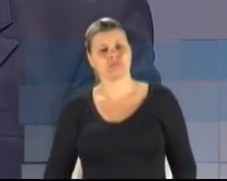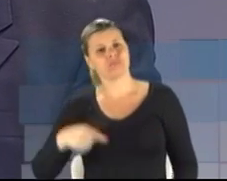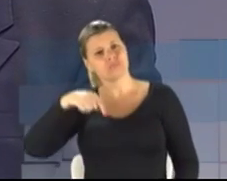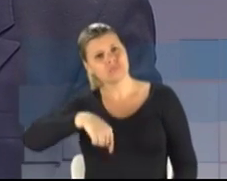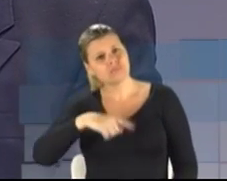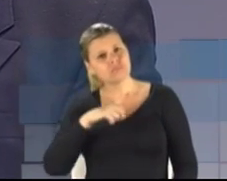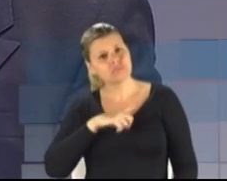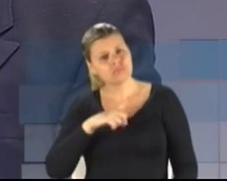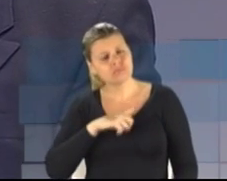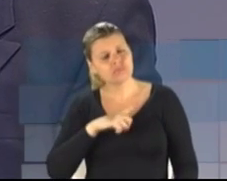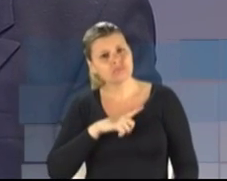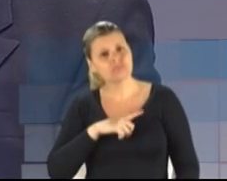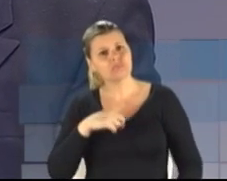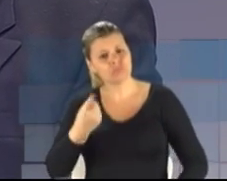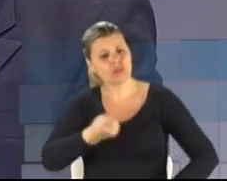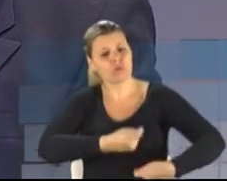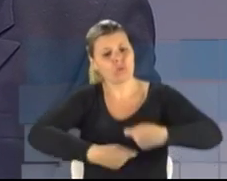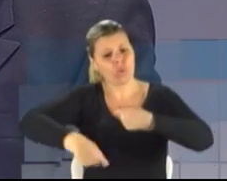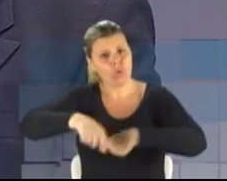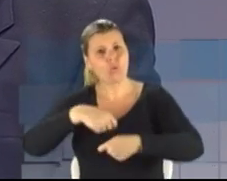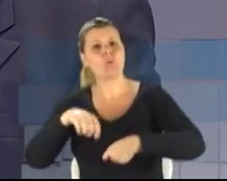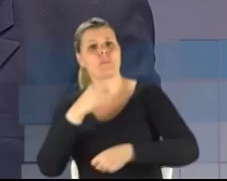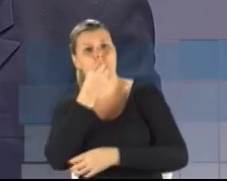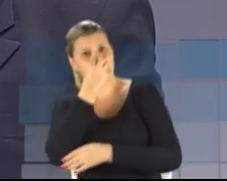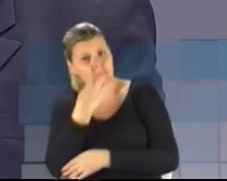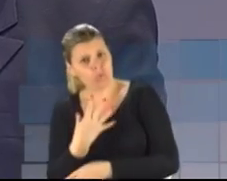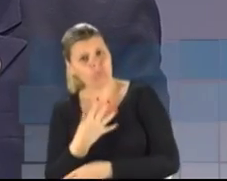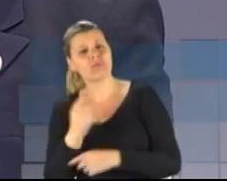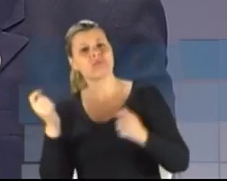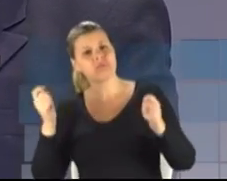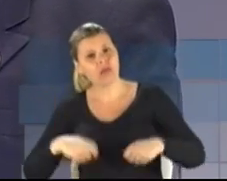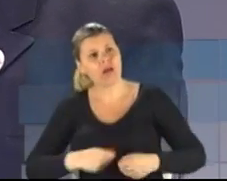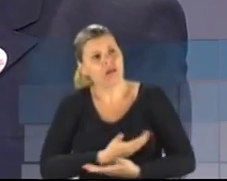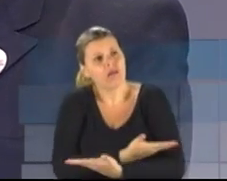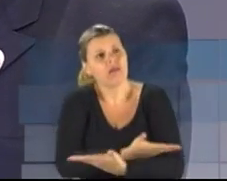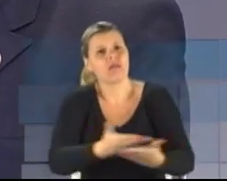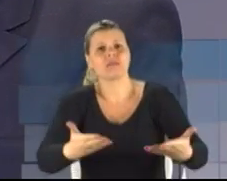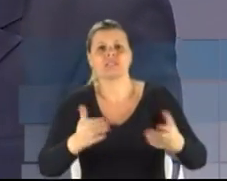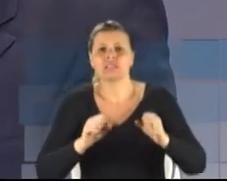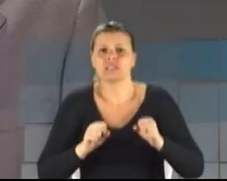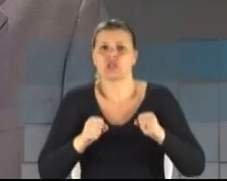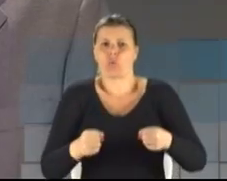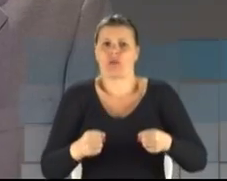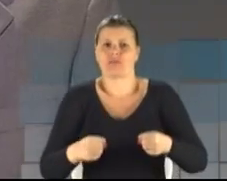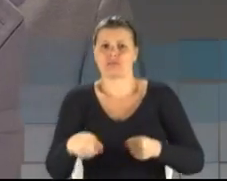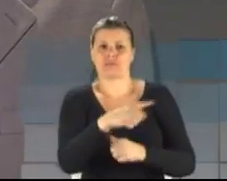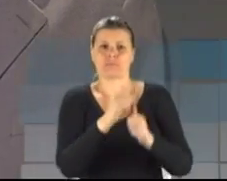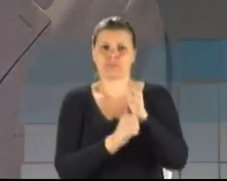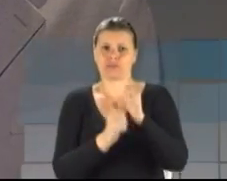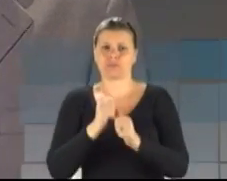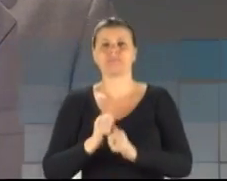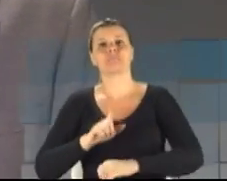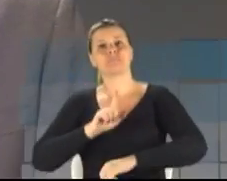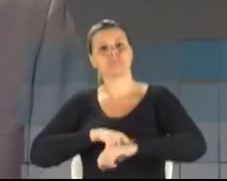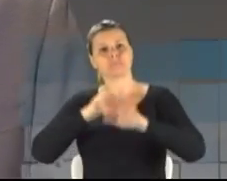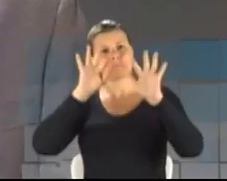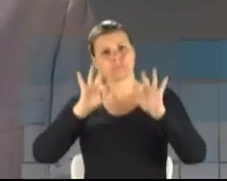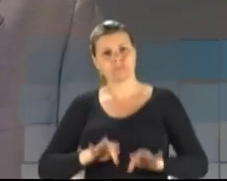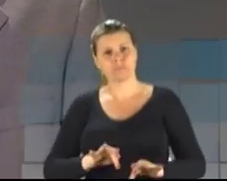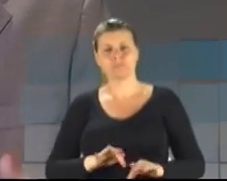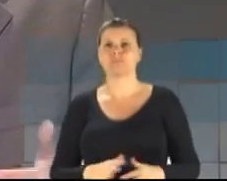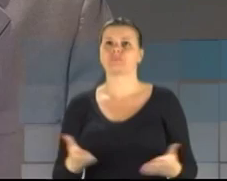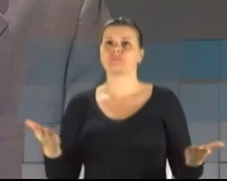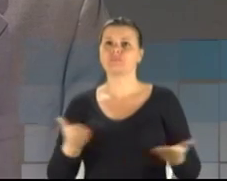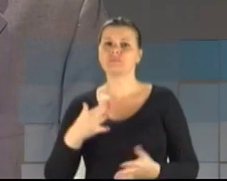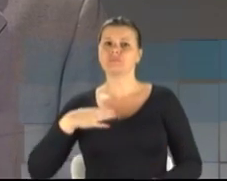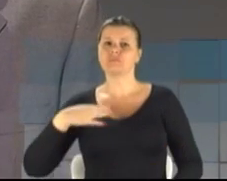bastante boa e que nos permite dar essa segurança tendo um governo mais atento. esgotado, o candidato Flávio